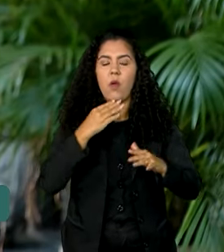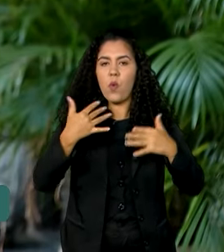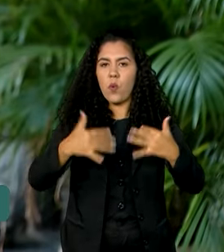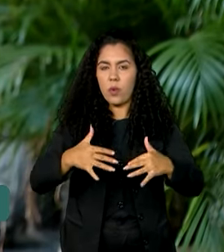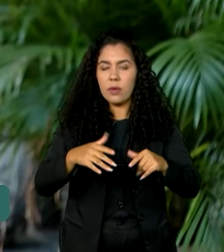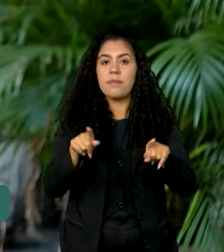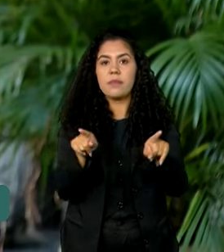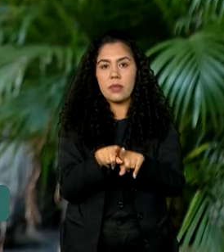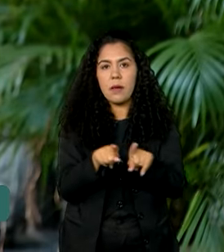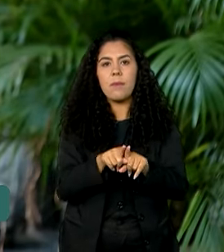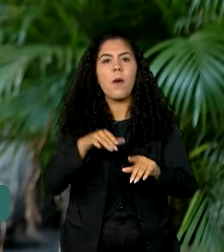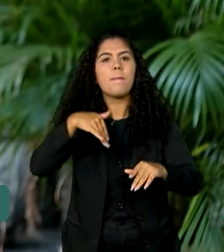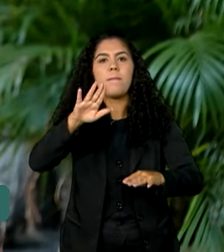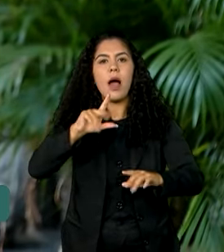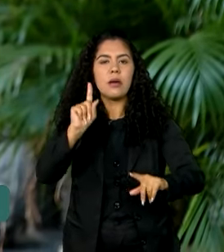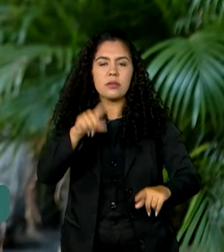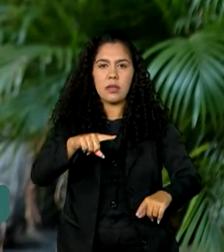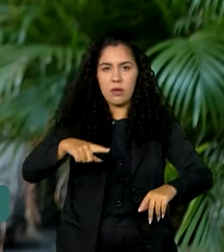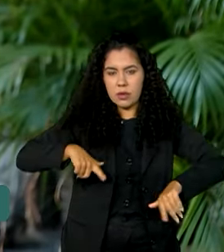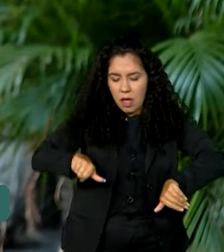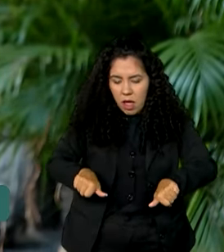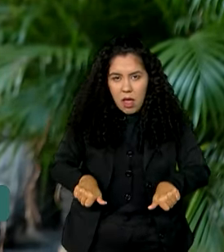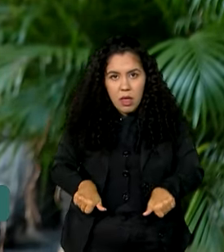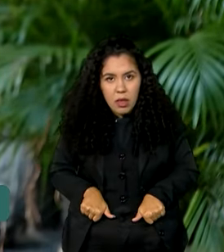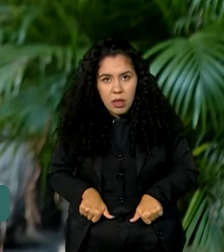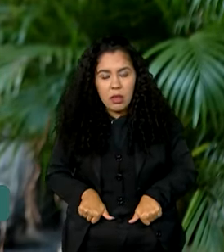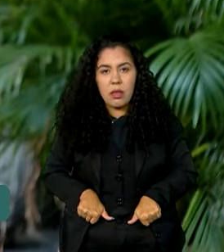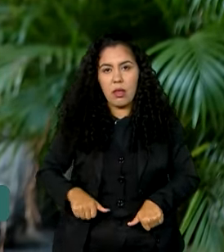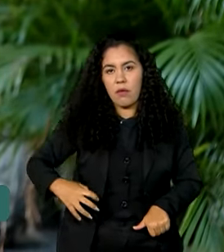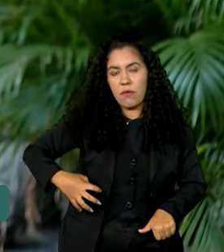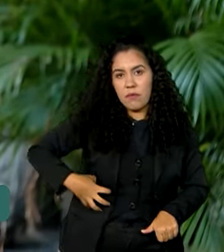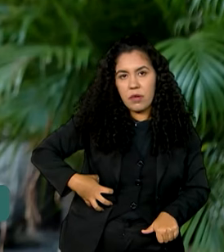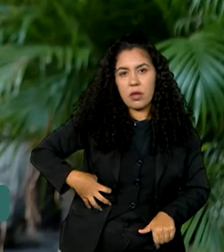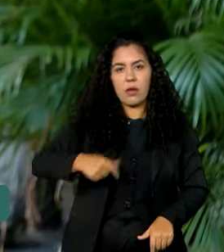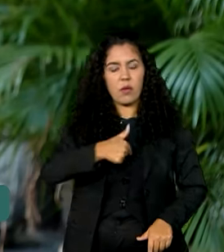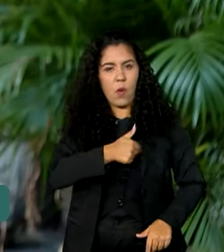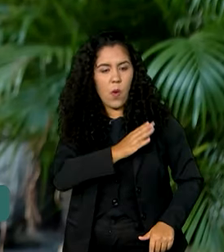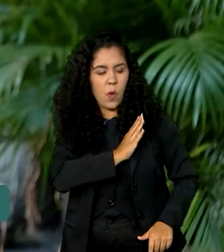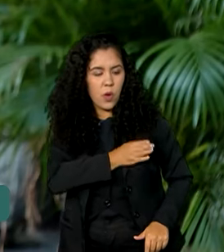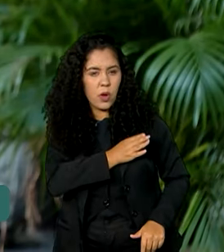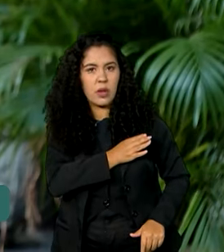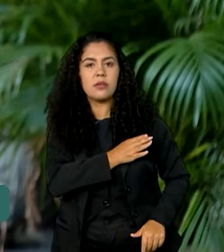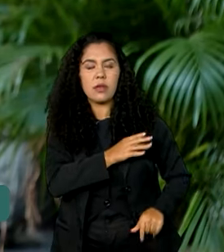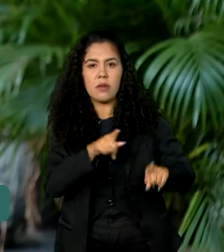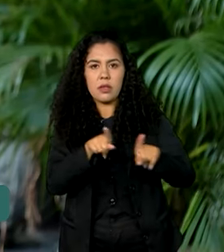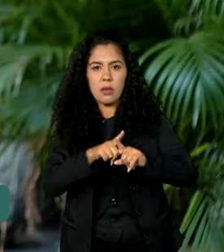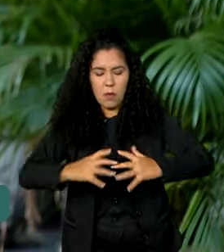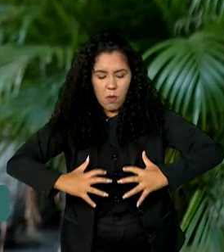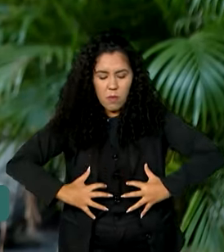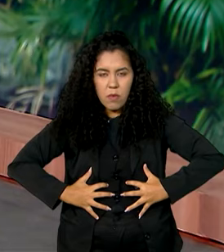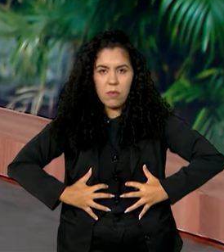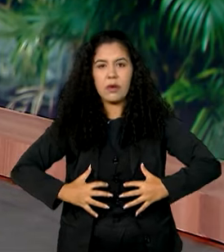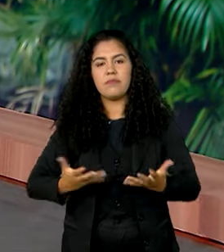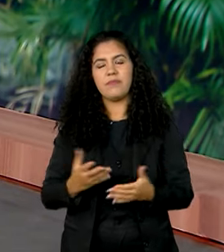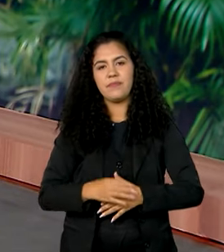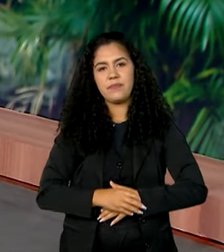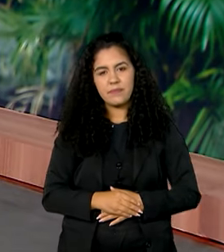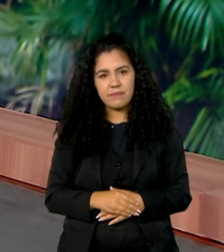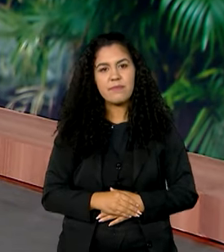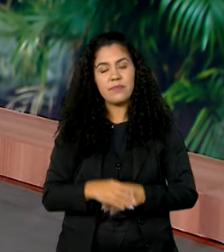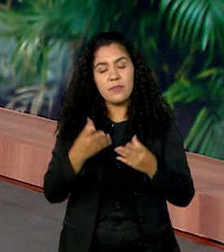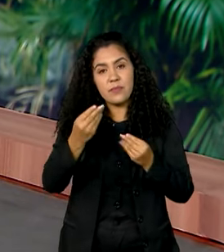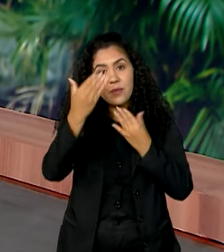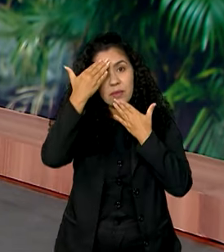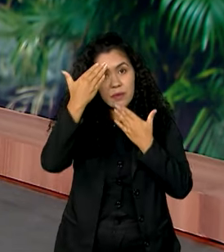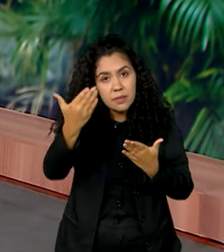Os órgãos mais doados foram rins, fígado, coração, pâncreas e pulmão. Eu volto com você, Vanessa. Claudinha,